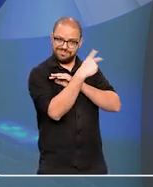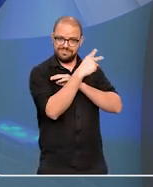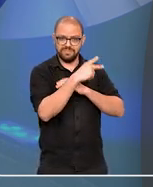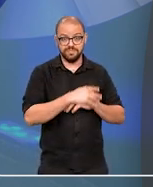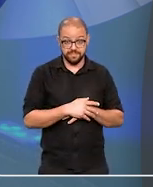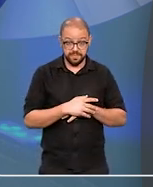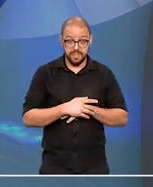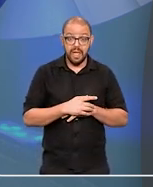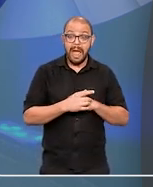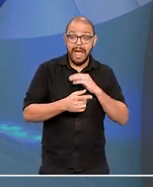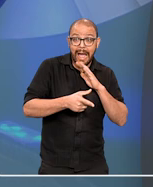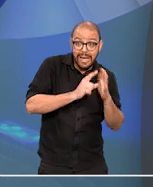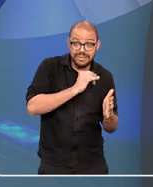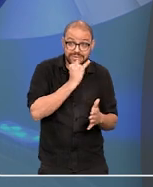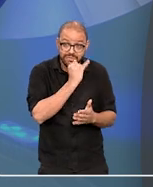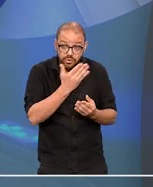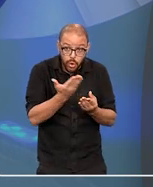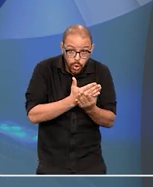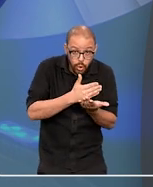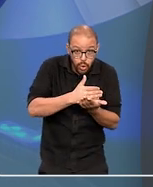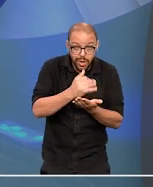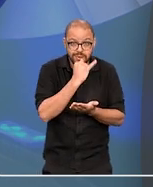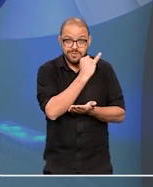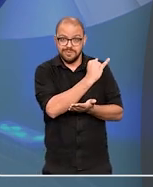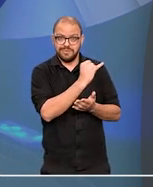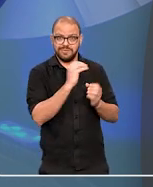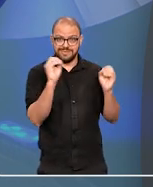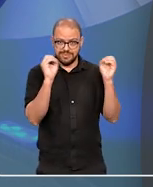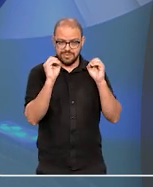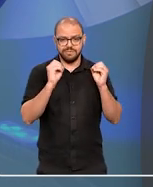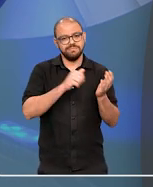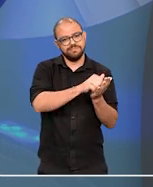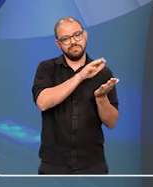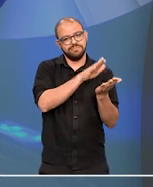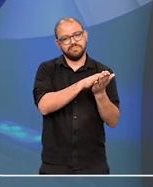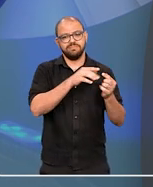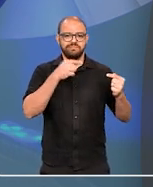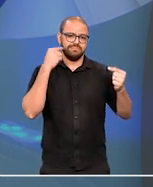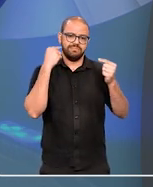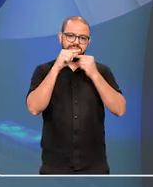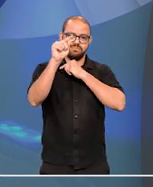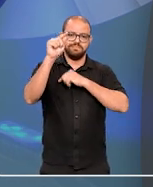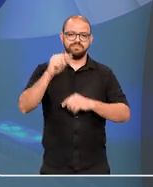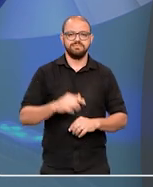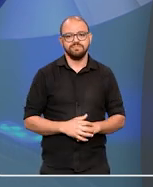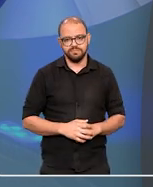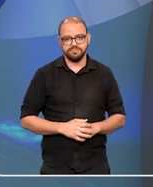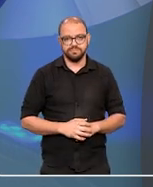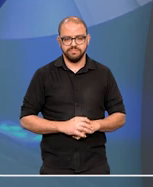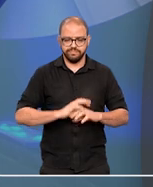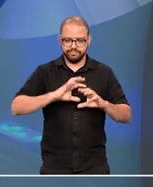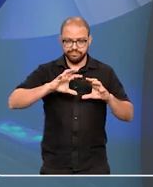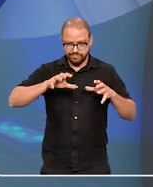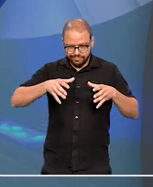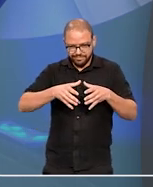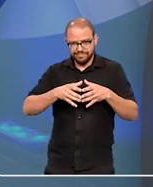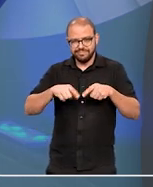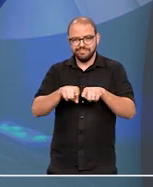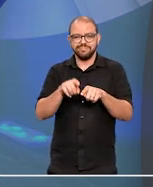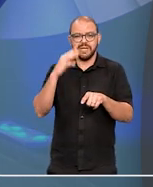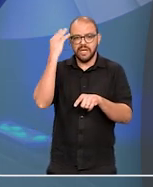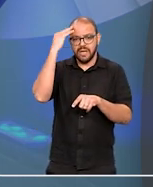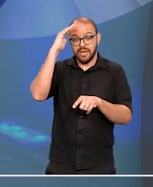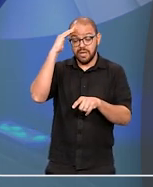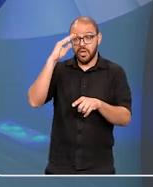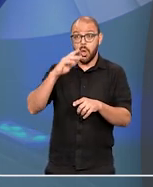Como ele não havia sido indicado no início do processo, não coube multa no caso julgado. O colegiado entendeu também que após